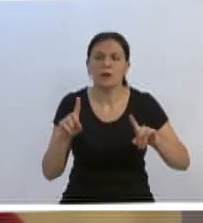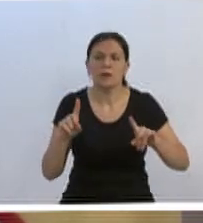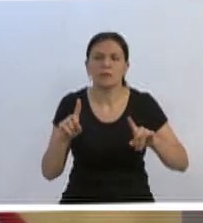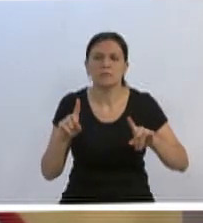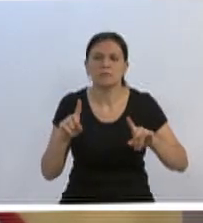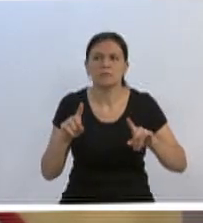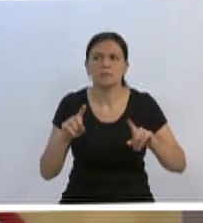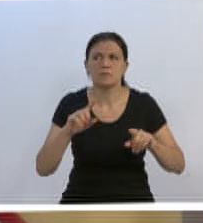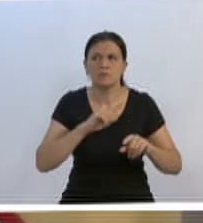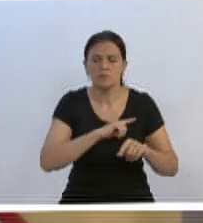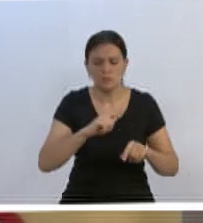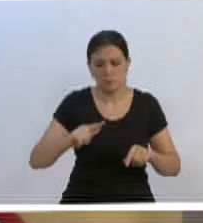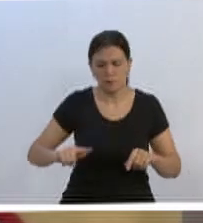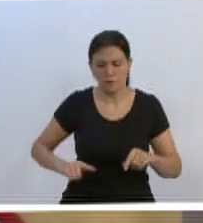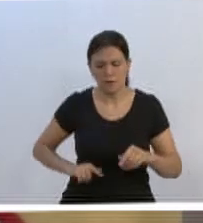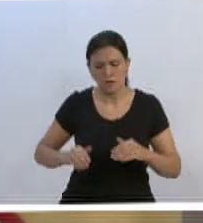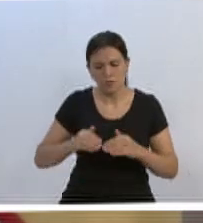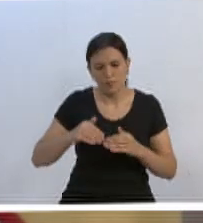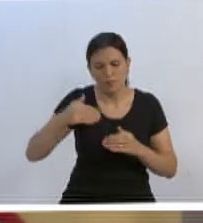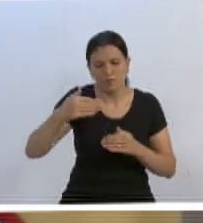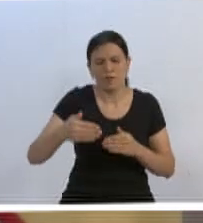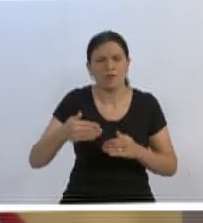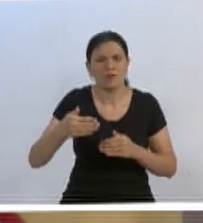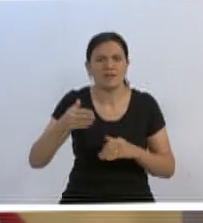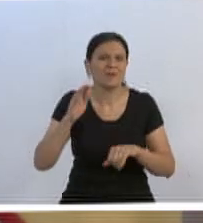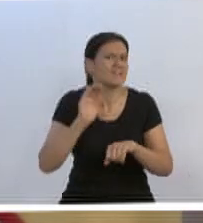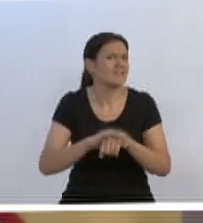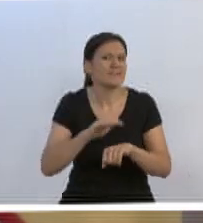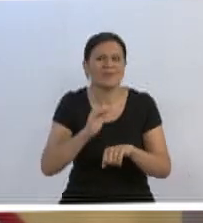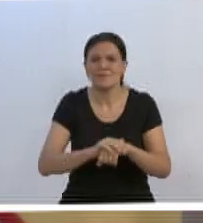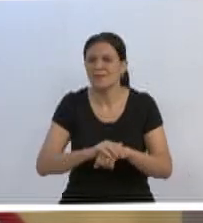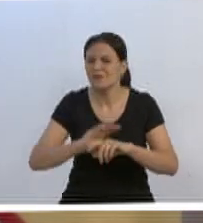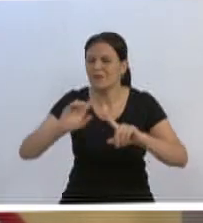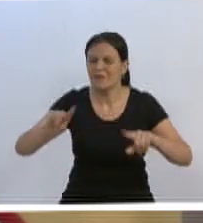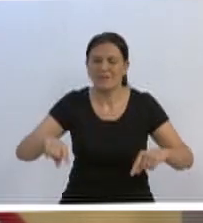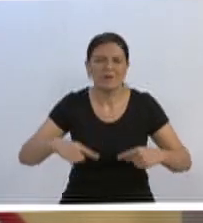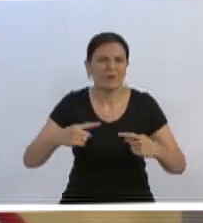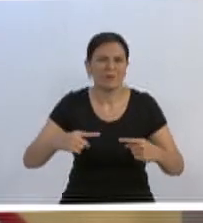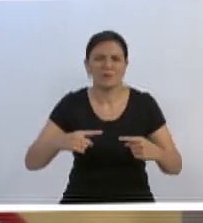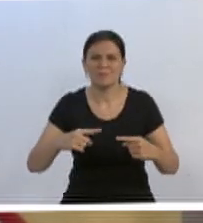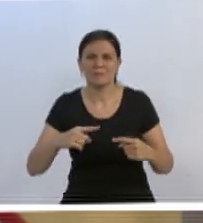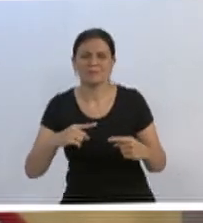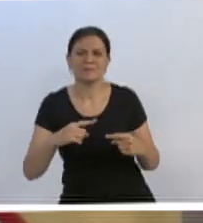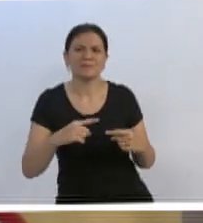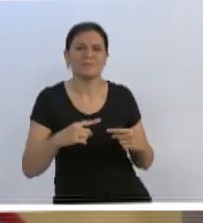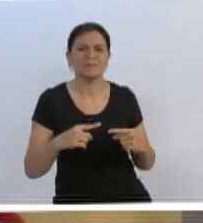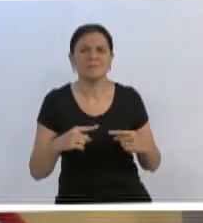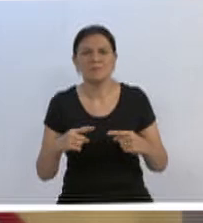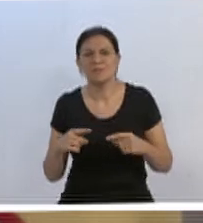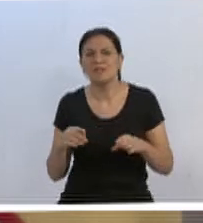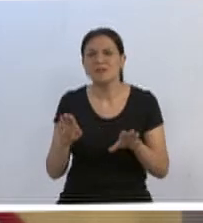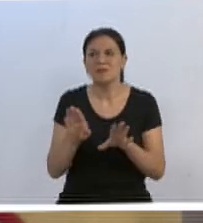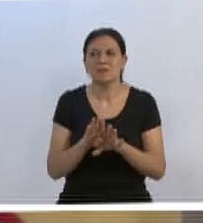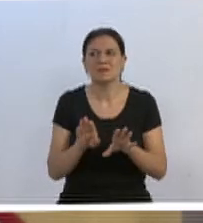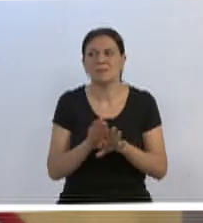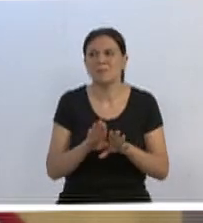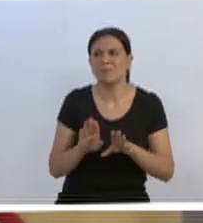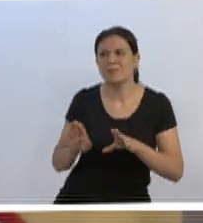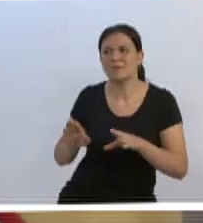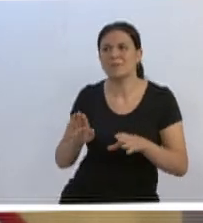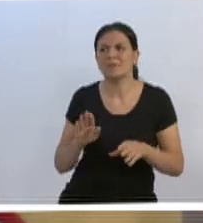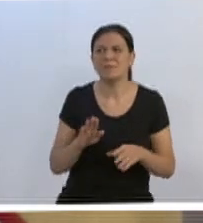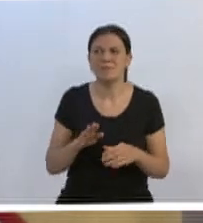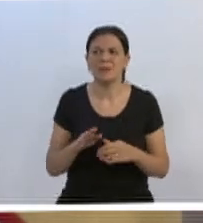governo, tenho certeza, não farei oposição por oposição. Não farei nem a situação nem oposição.